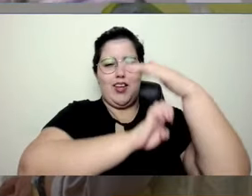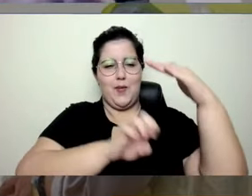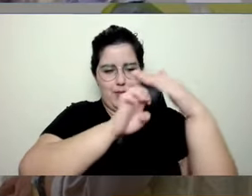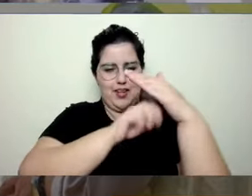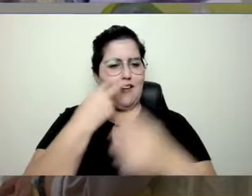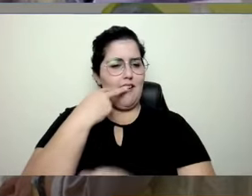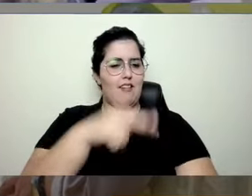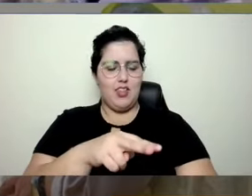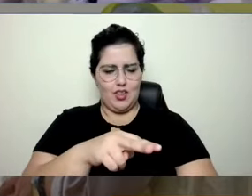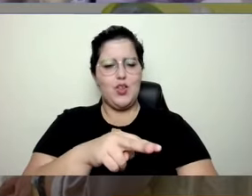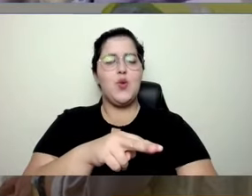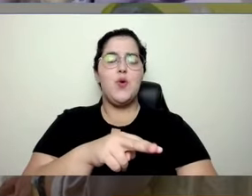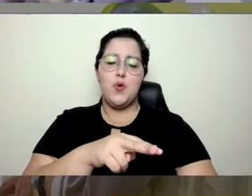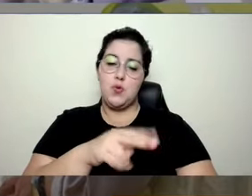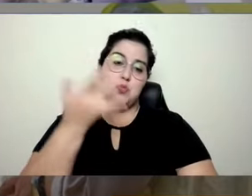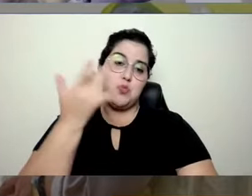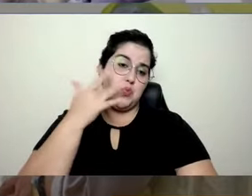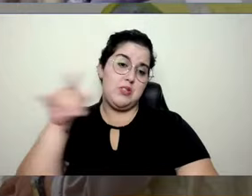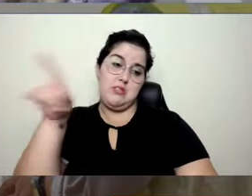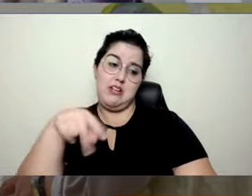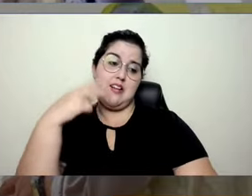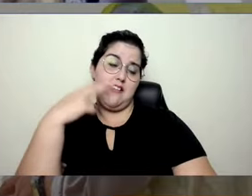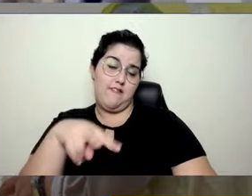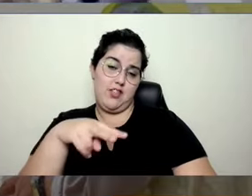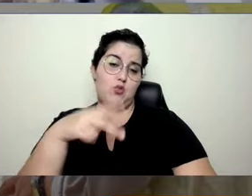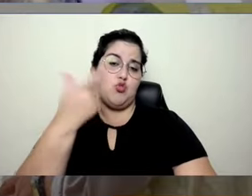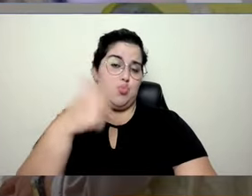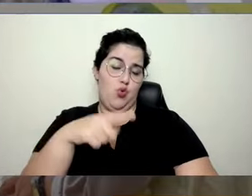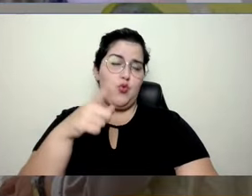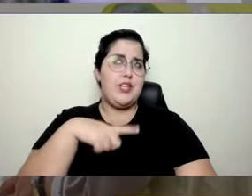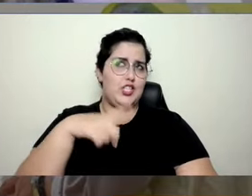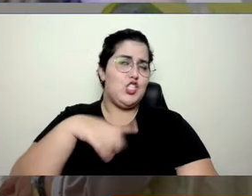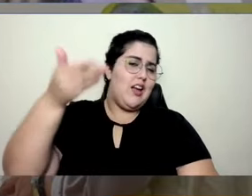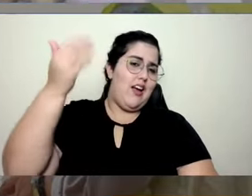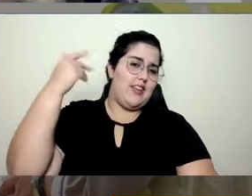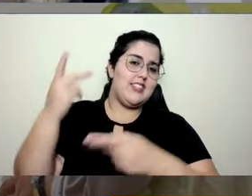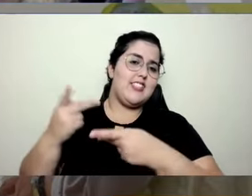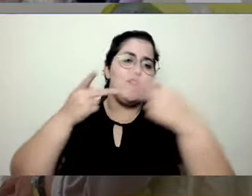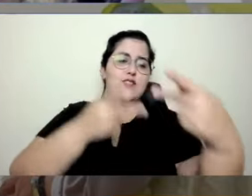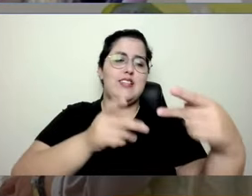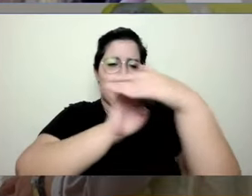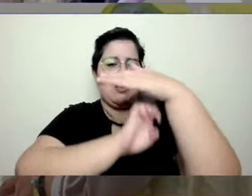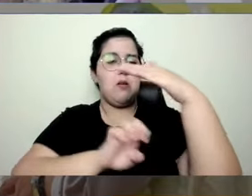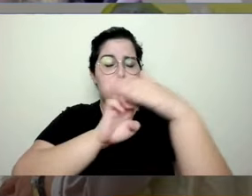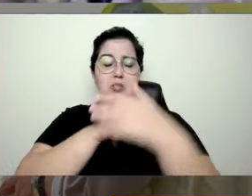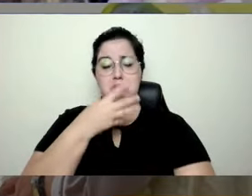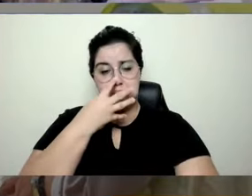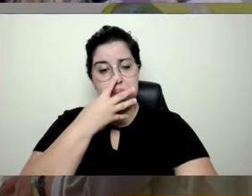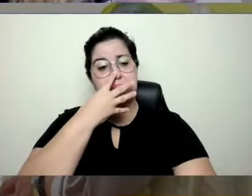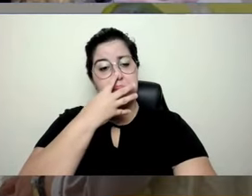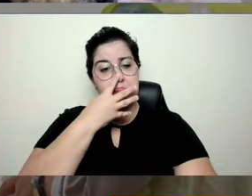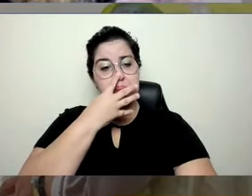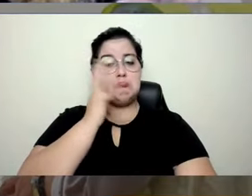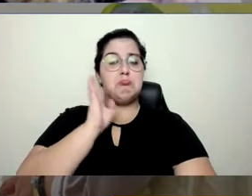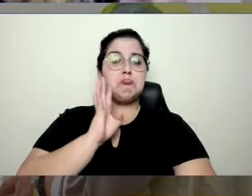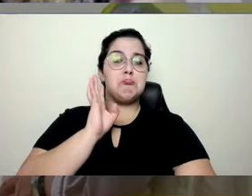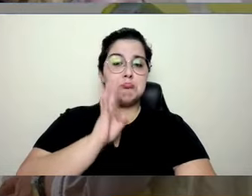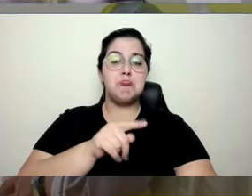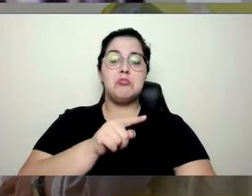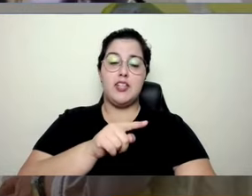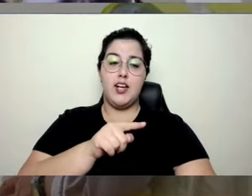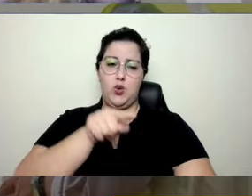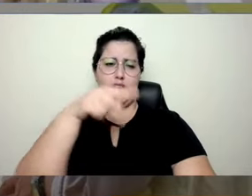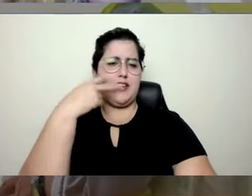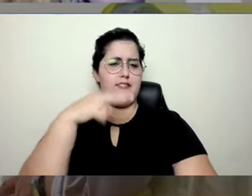lá. Não sei se eles voltaram com o programa de visitas, mas eles tinham, e era muito bacana, porque você consegue ver o